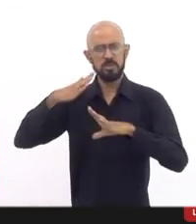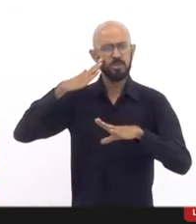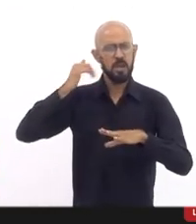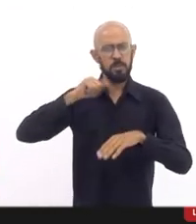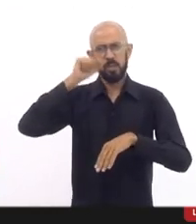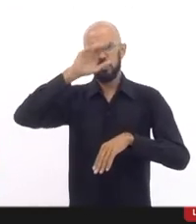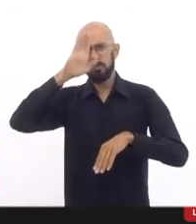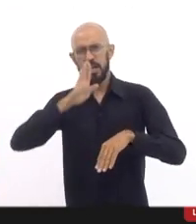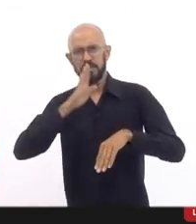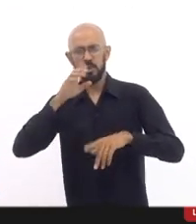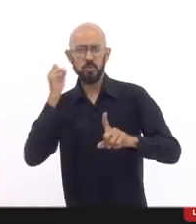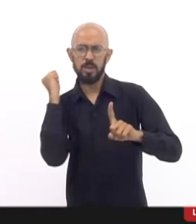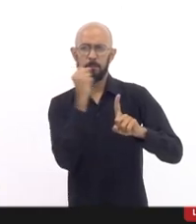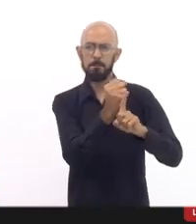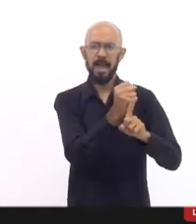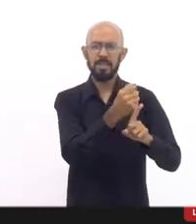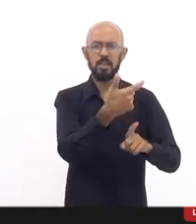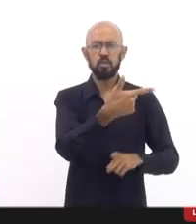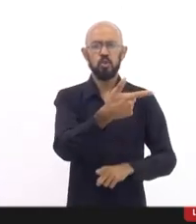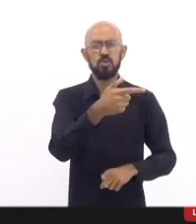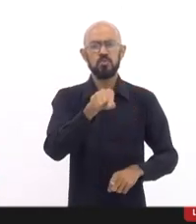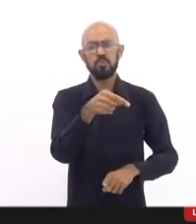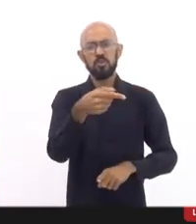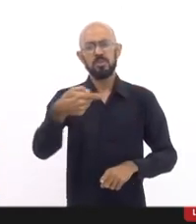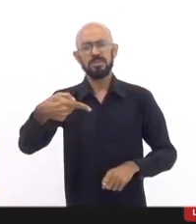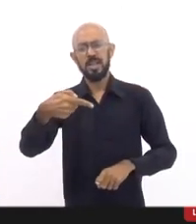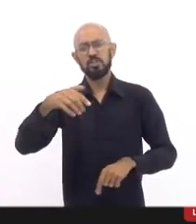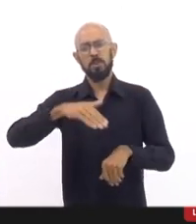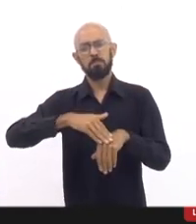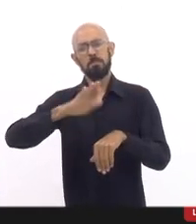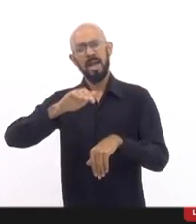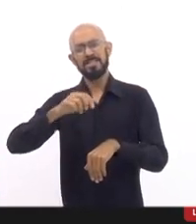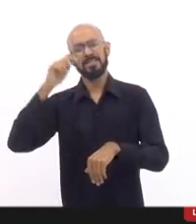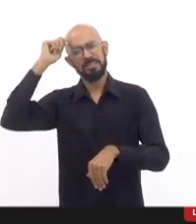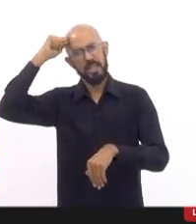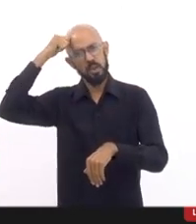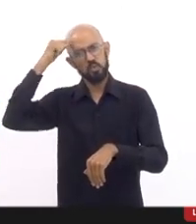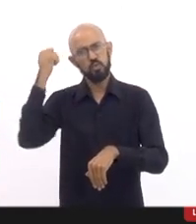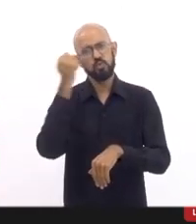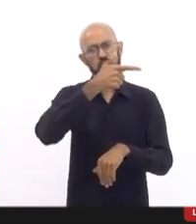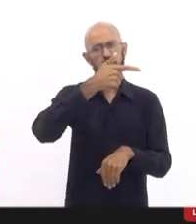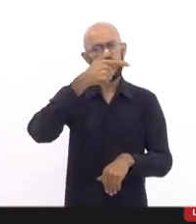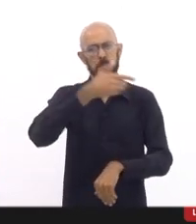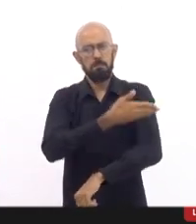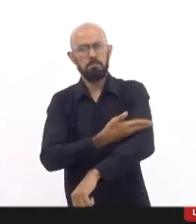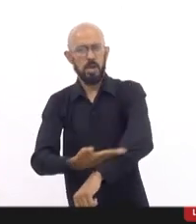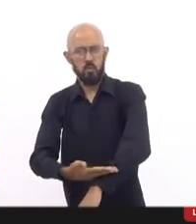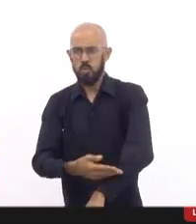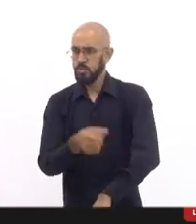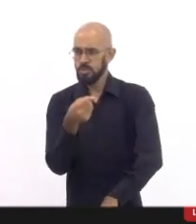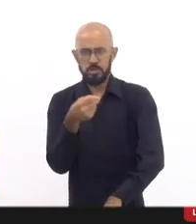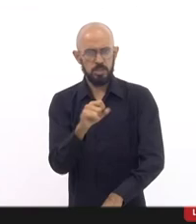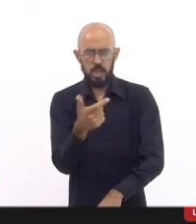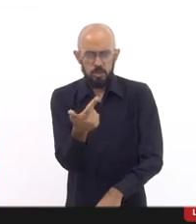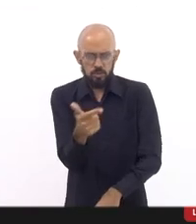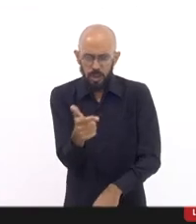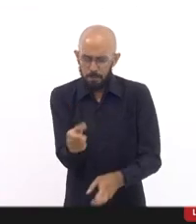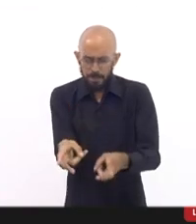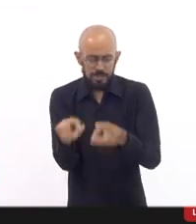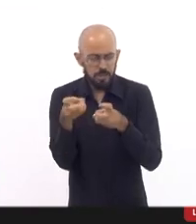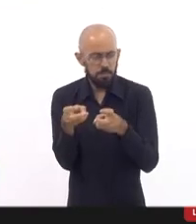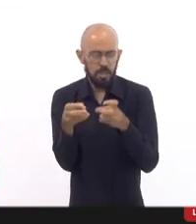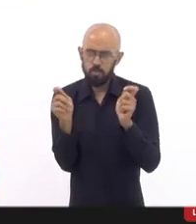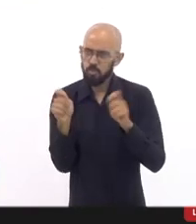se mata 2,7 mais pessoas negras do que pessoas brancas. Sem essa perspectiva, gente não pode compreender o que